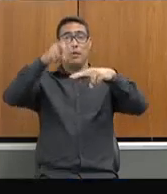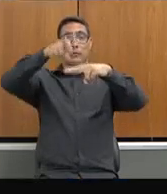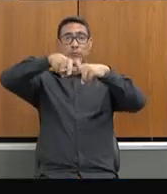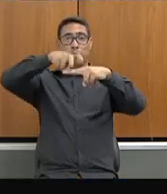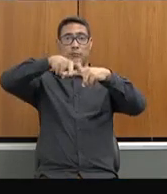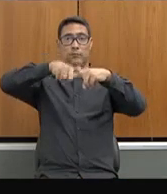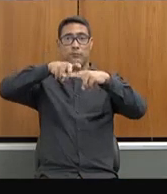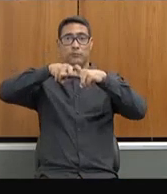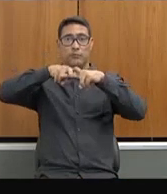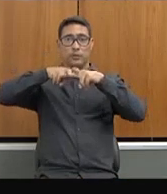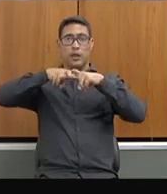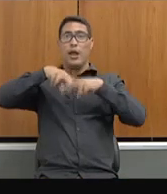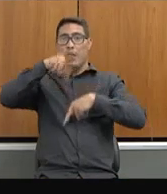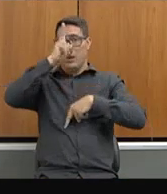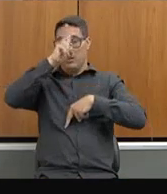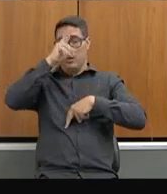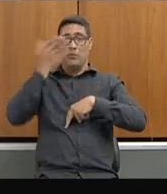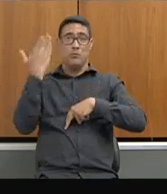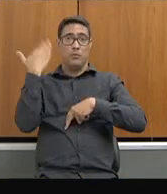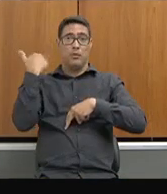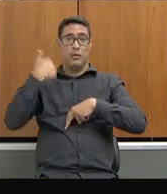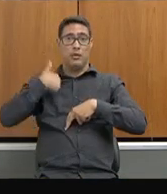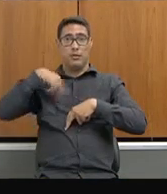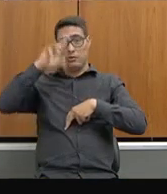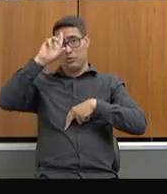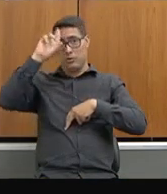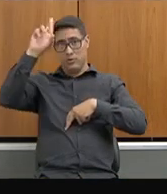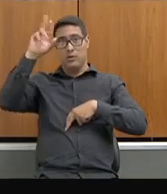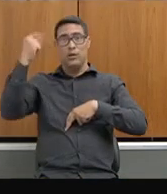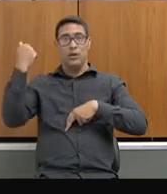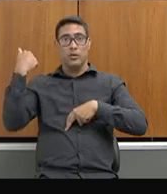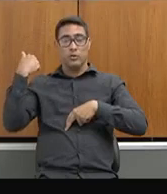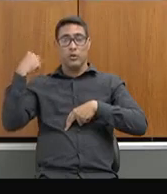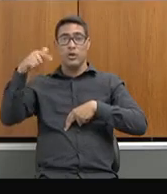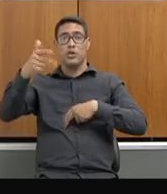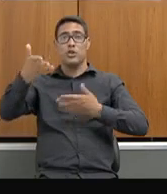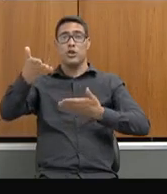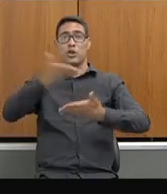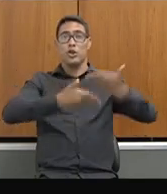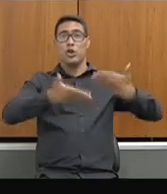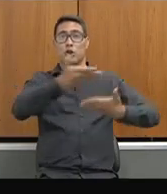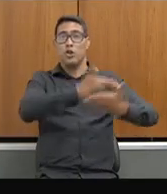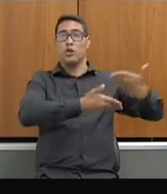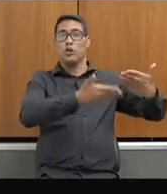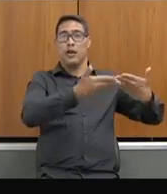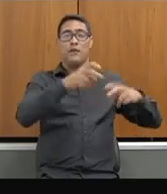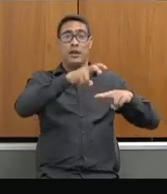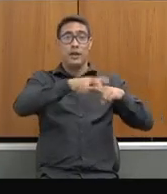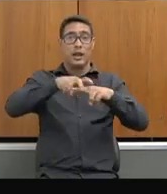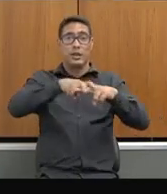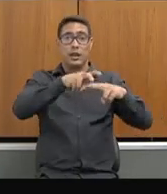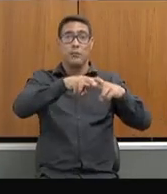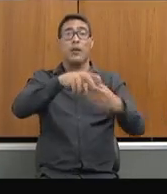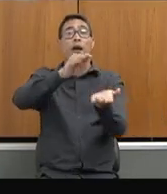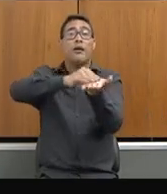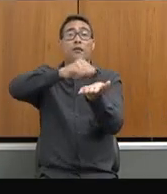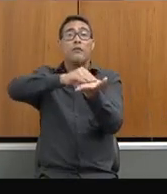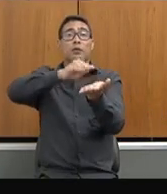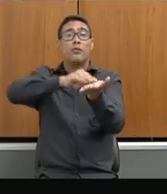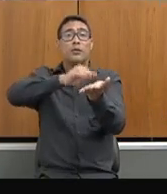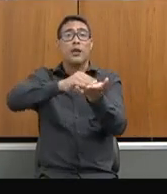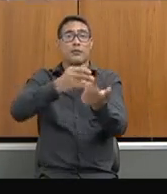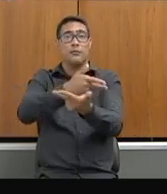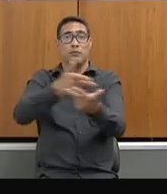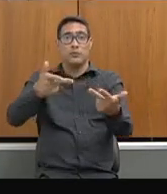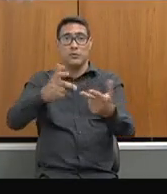diretor, que nós ficávamos entre colegas trocando carteiras, porque faltavam carteiras nas nossas escolas. Pode passar,